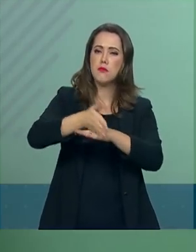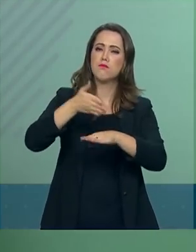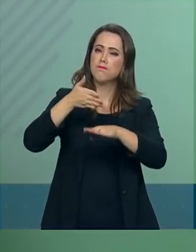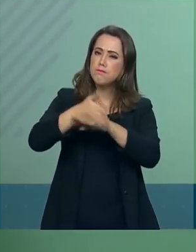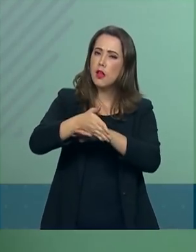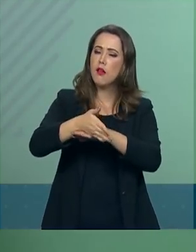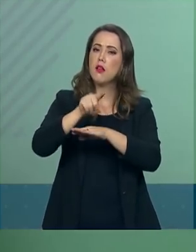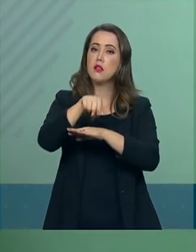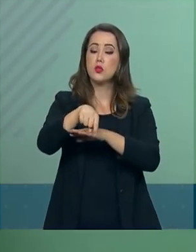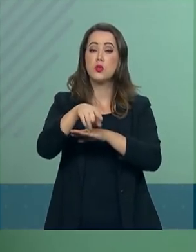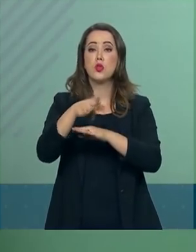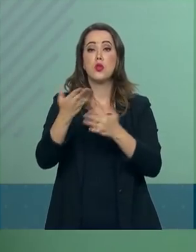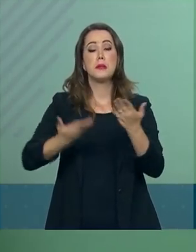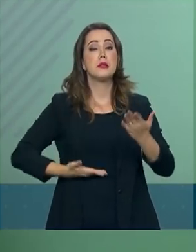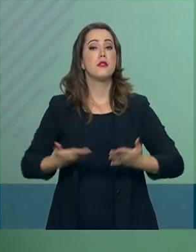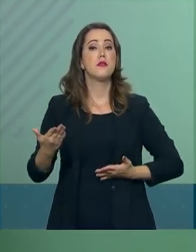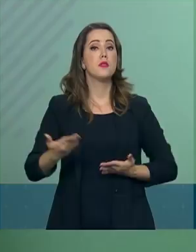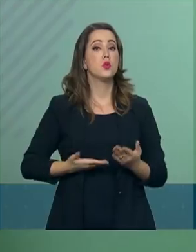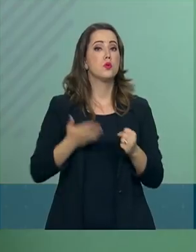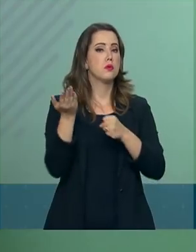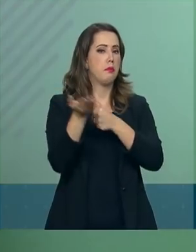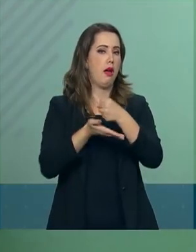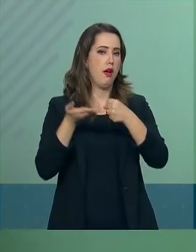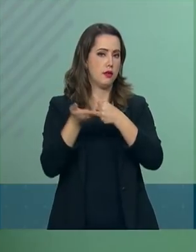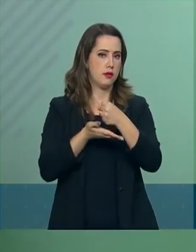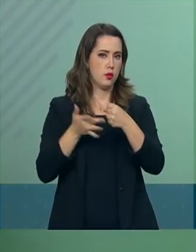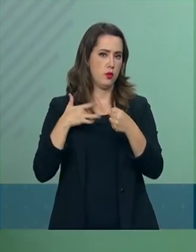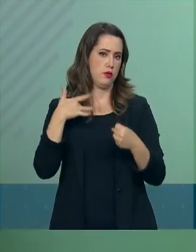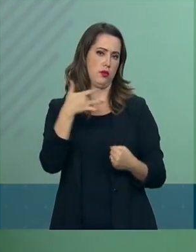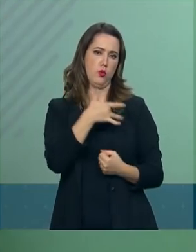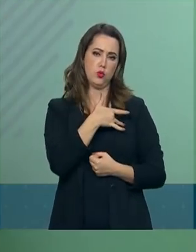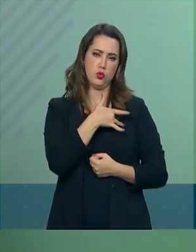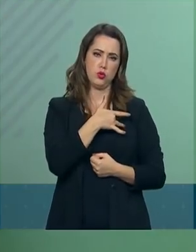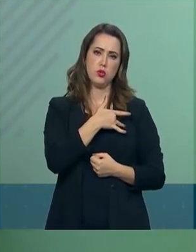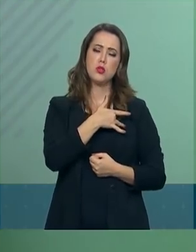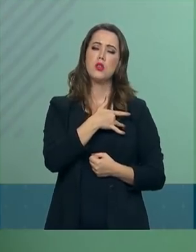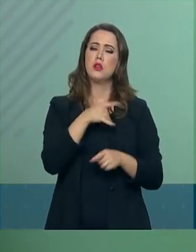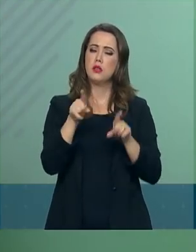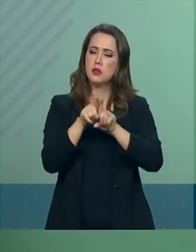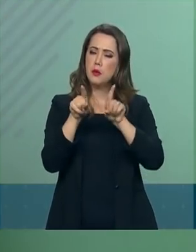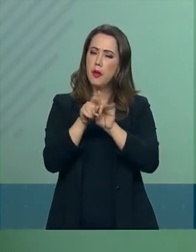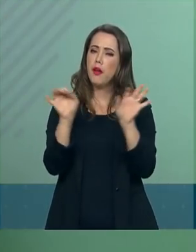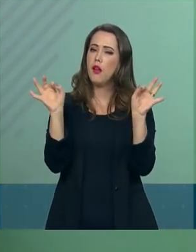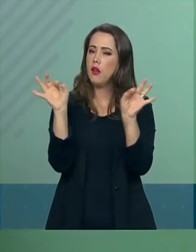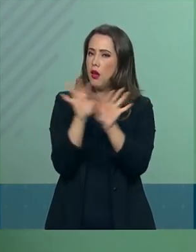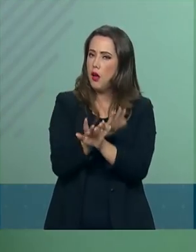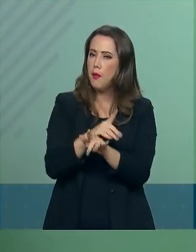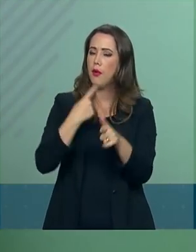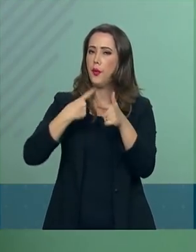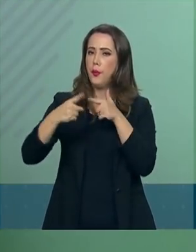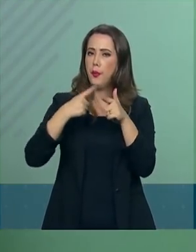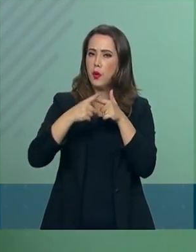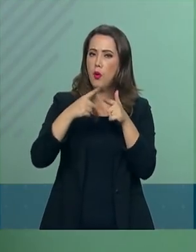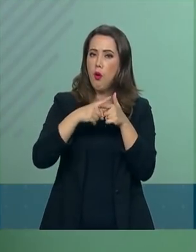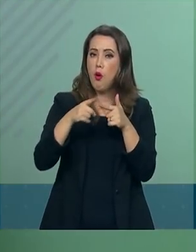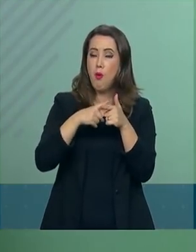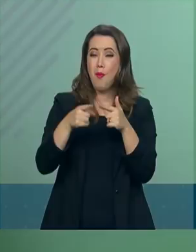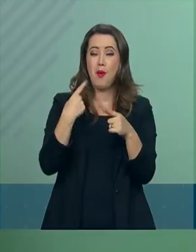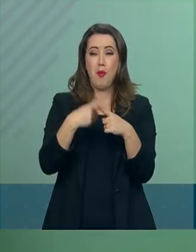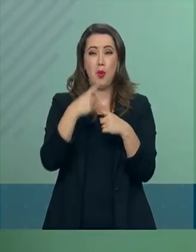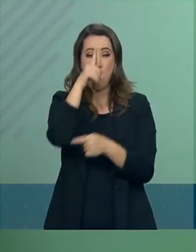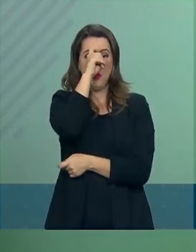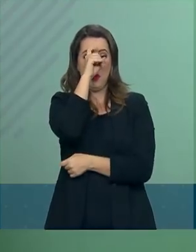serviços da atenção primária à saúde e resolver o problema de lotação das